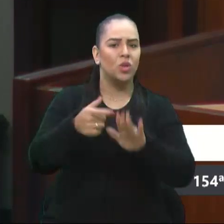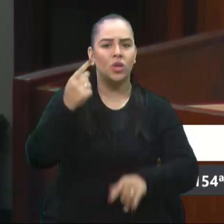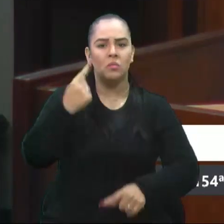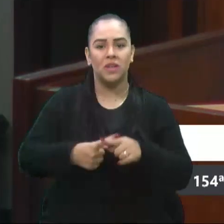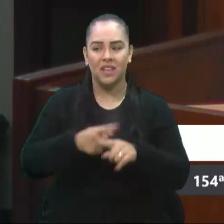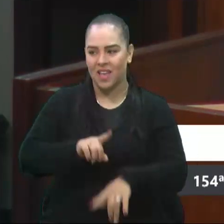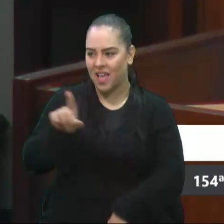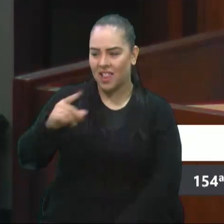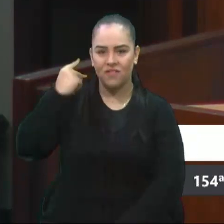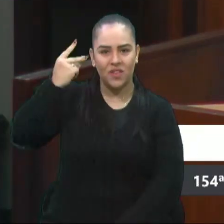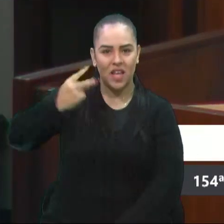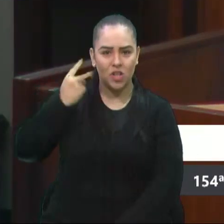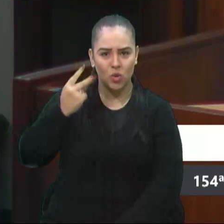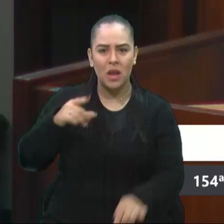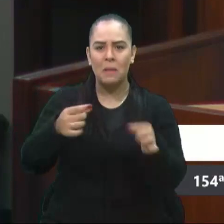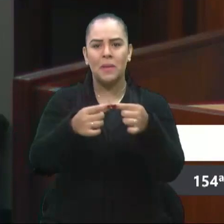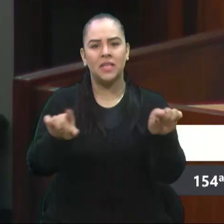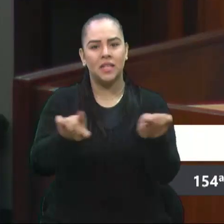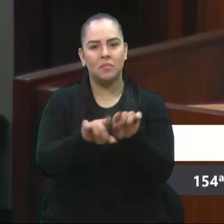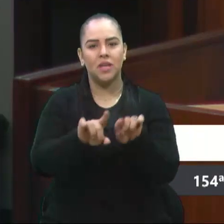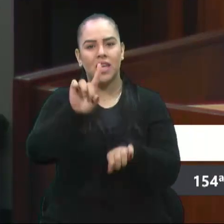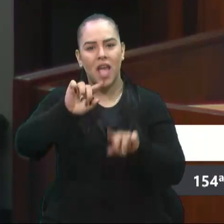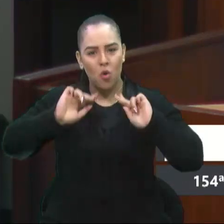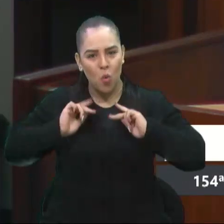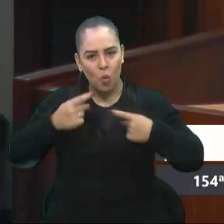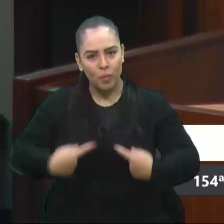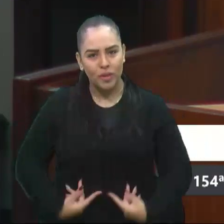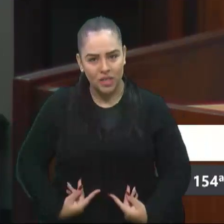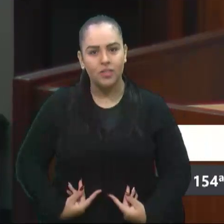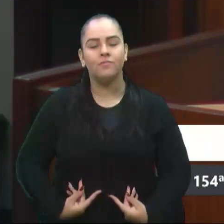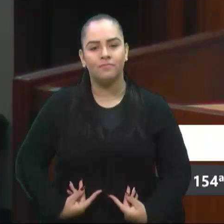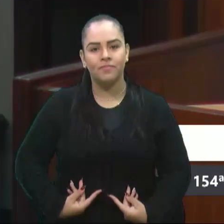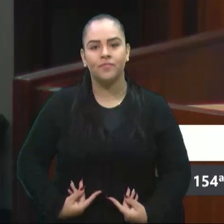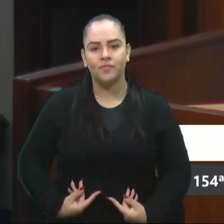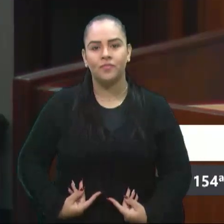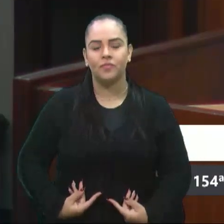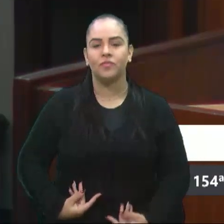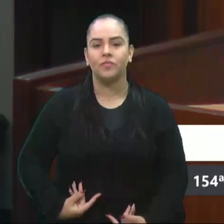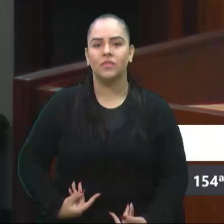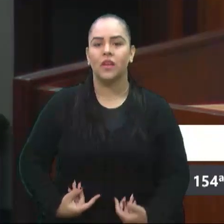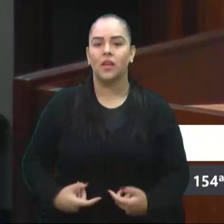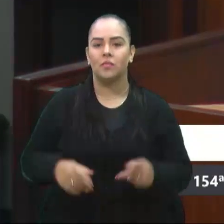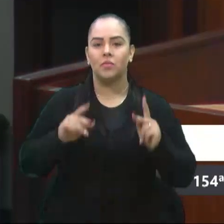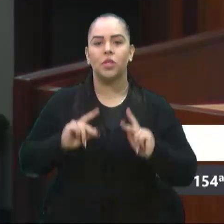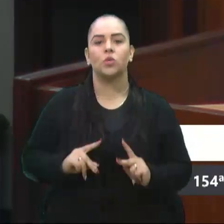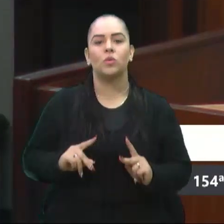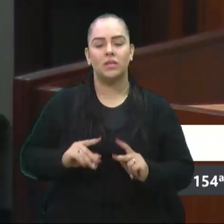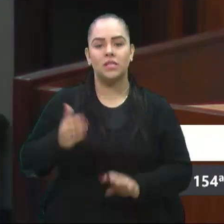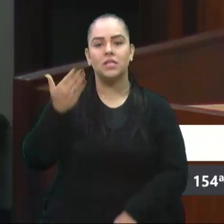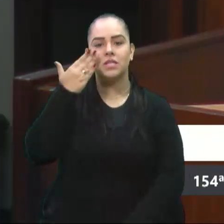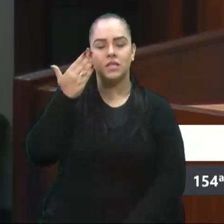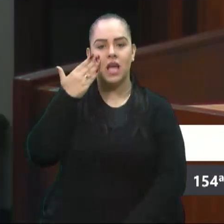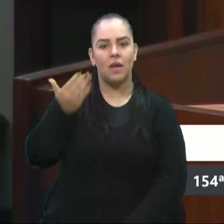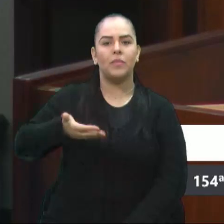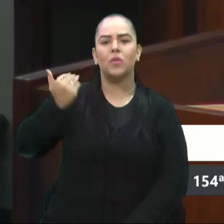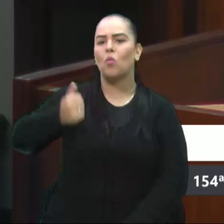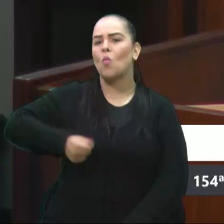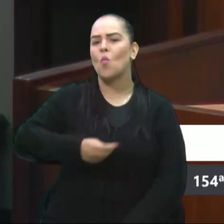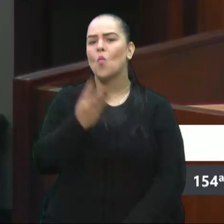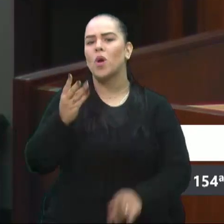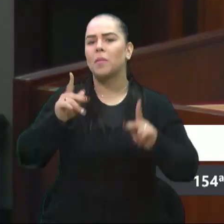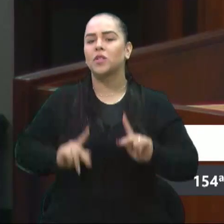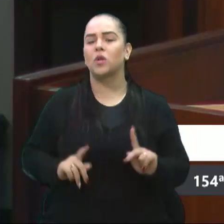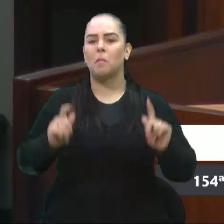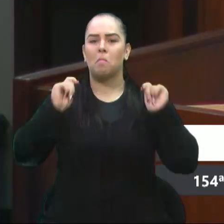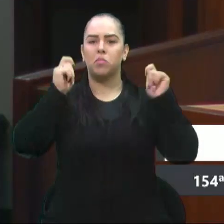uma vereadora, ela é um ser humano. E todos nós temos... Eu já fui, quem é de outras legislaturas aqui sabe, quantas pessoas já vieram protestar